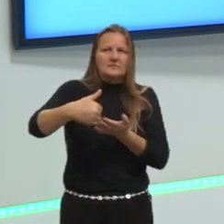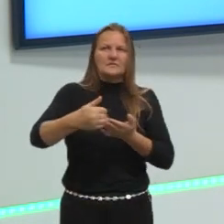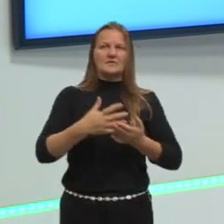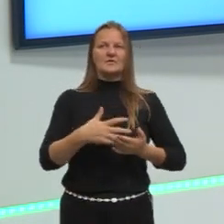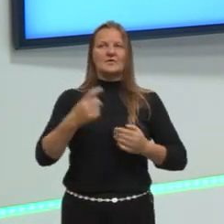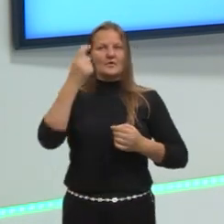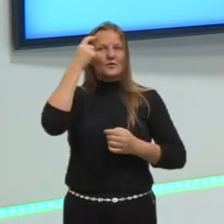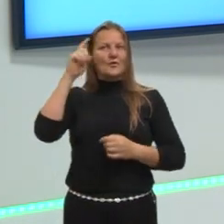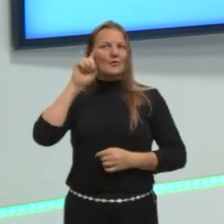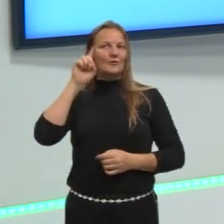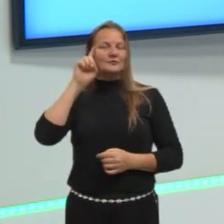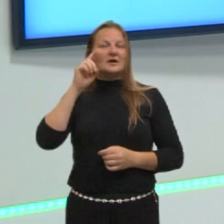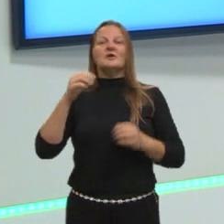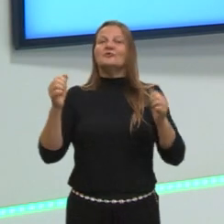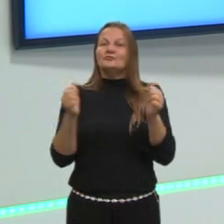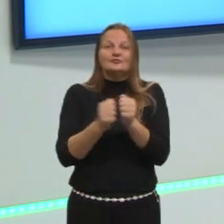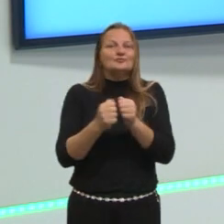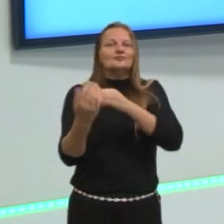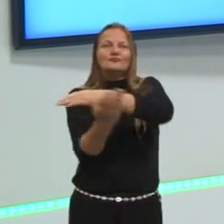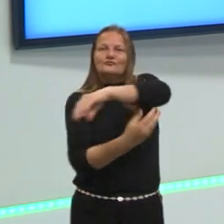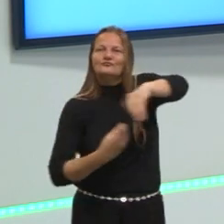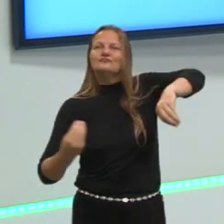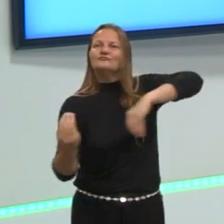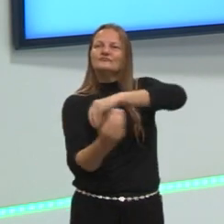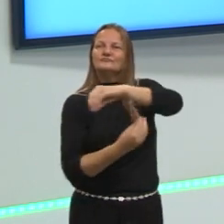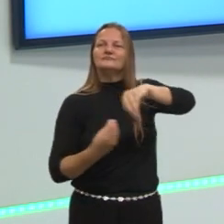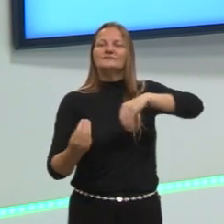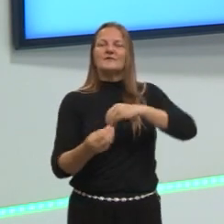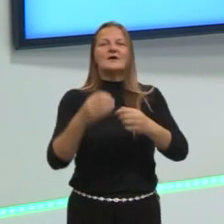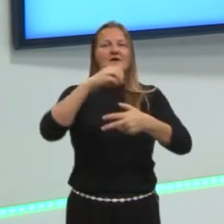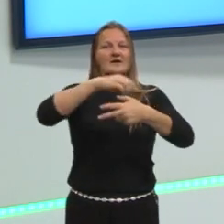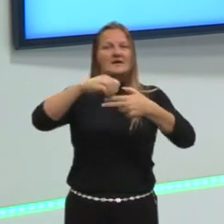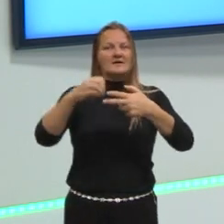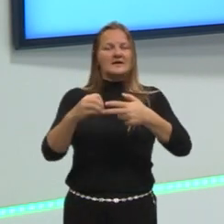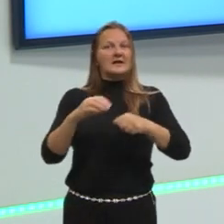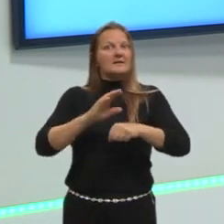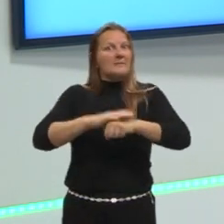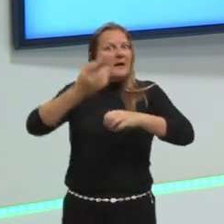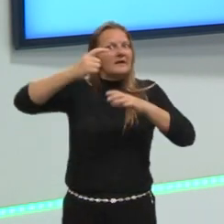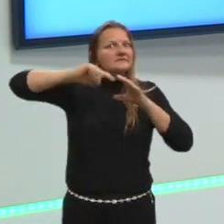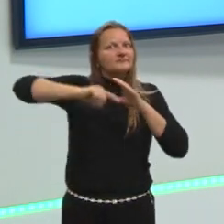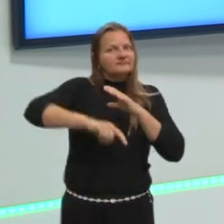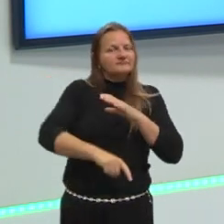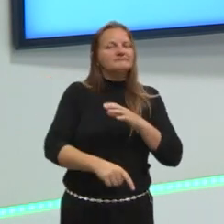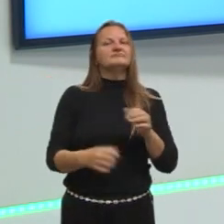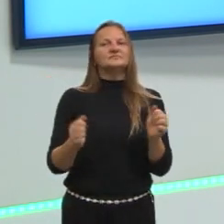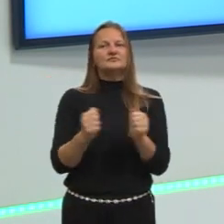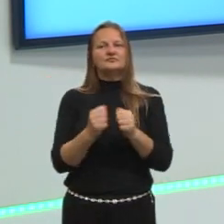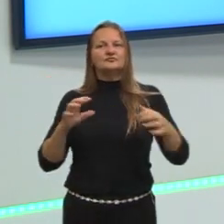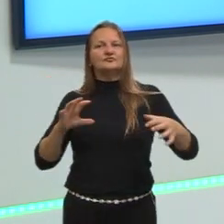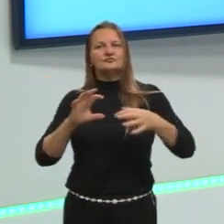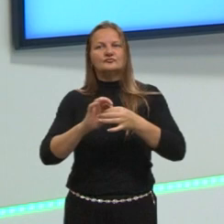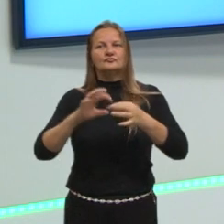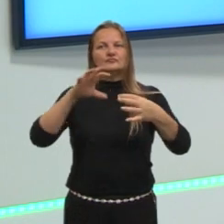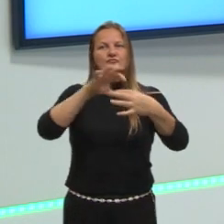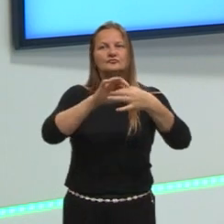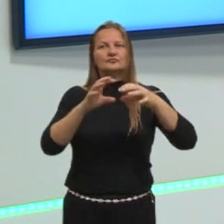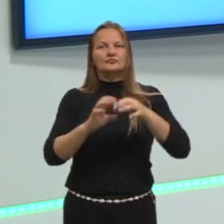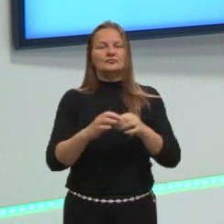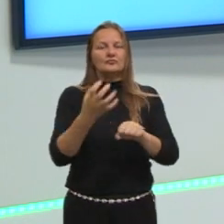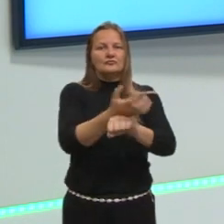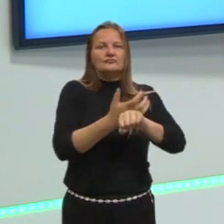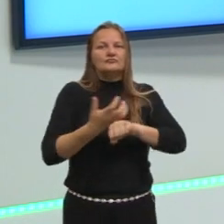cotidiano. É tudo junto e misturado mesmo. E o Enem tem trazido cada vez mais essa interdisciplinaridade.